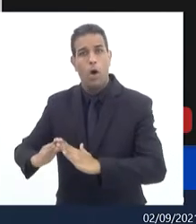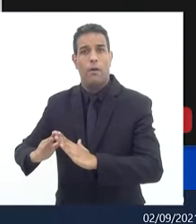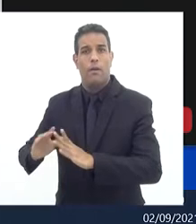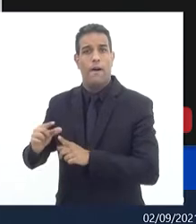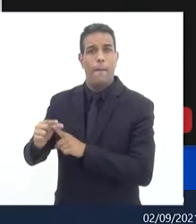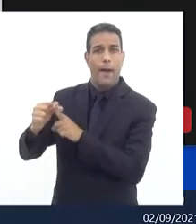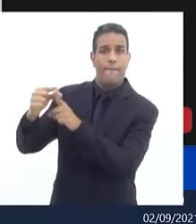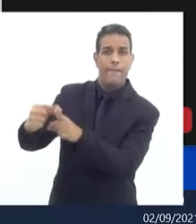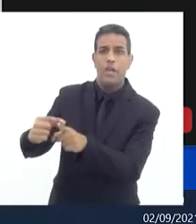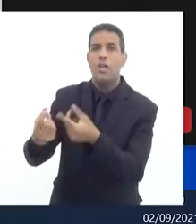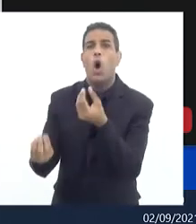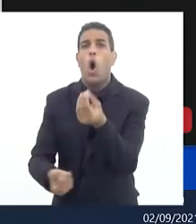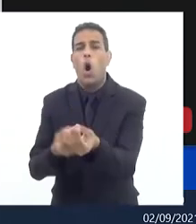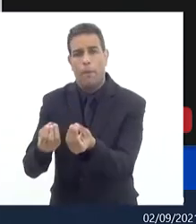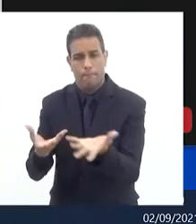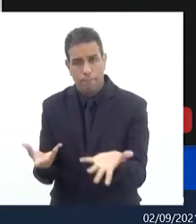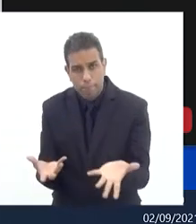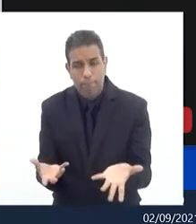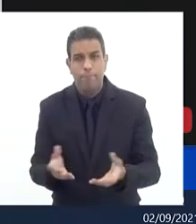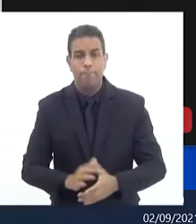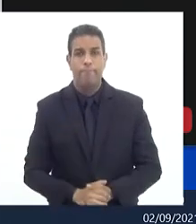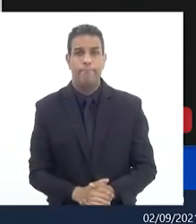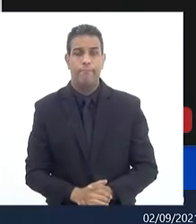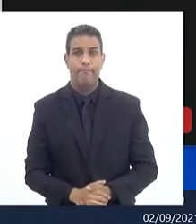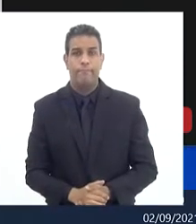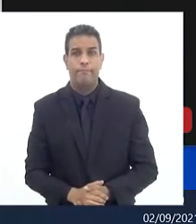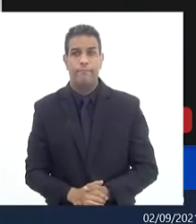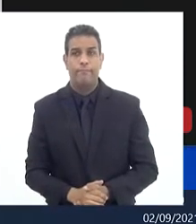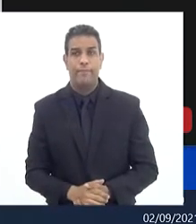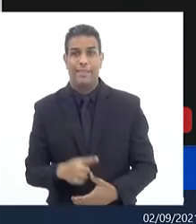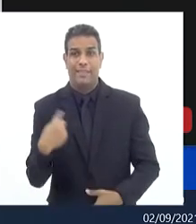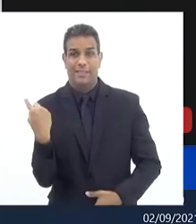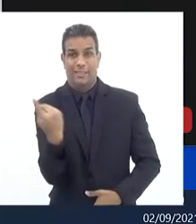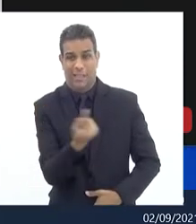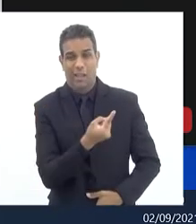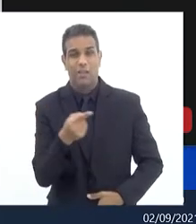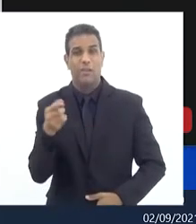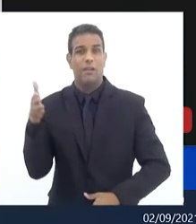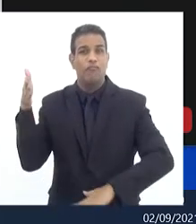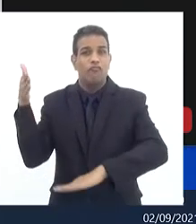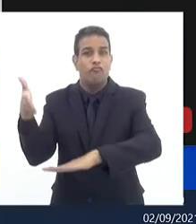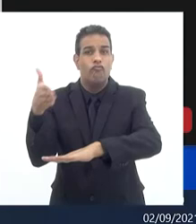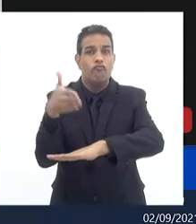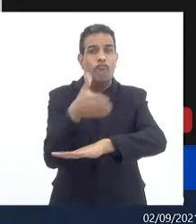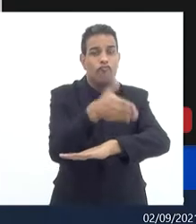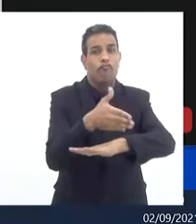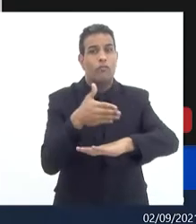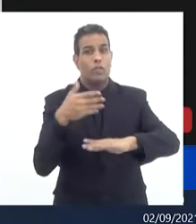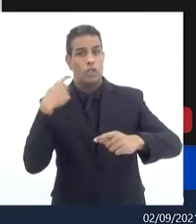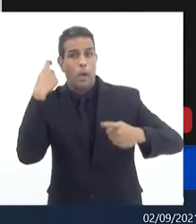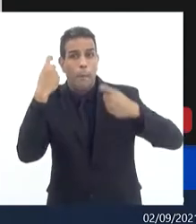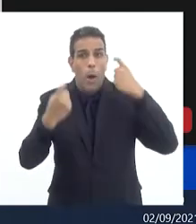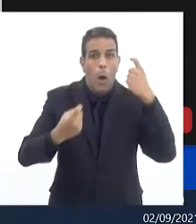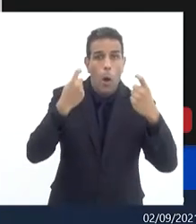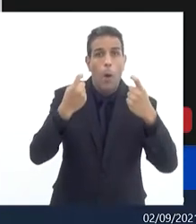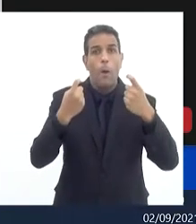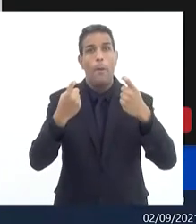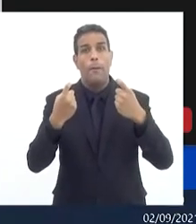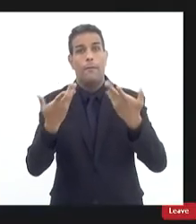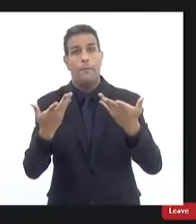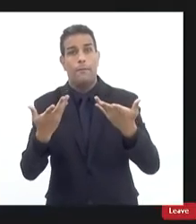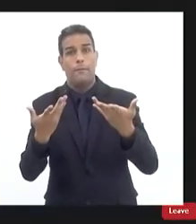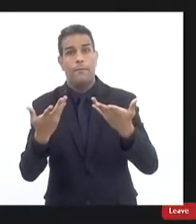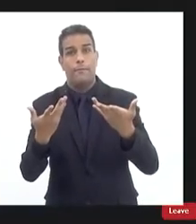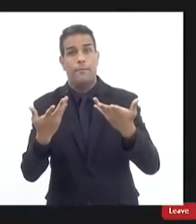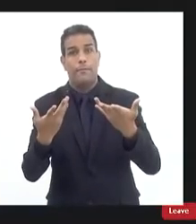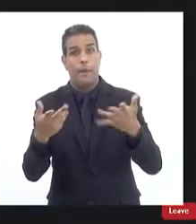nessas comunidades e a gente tem que a gente vai para a rua fazer algum tipo de ação a gente tem esse cuidado preservar a própria vida e também dos